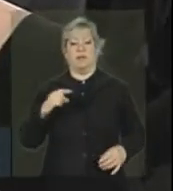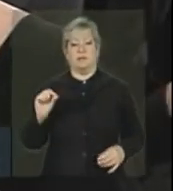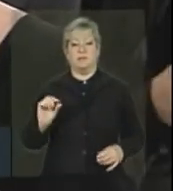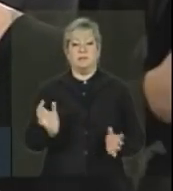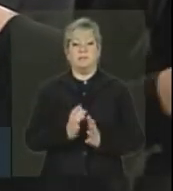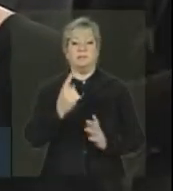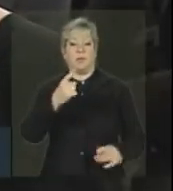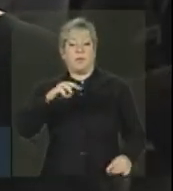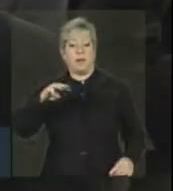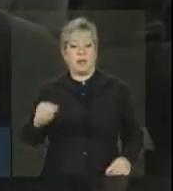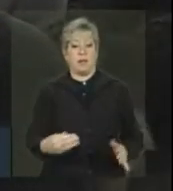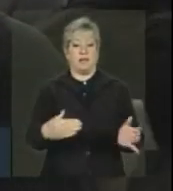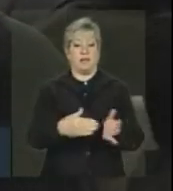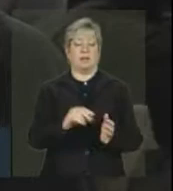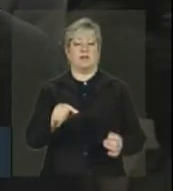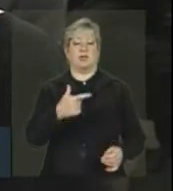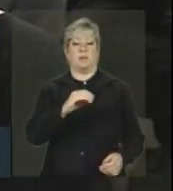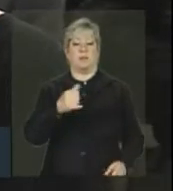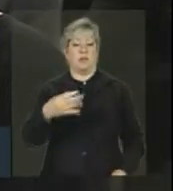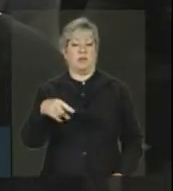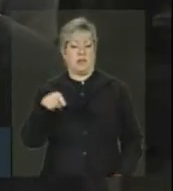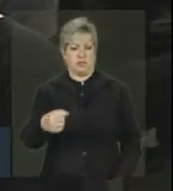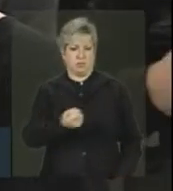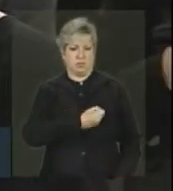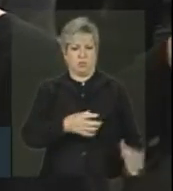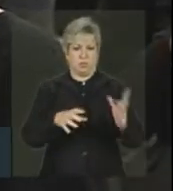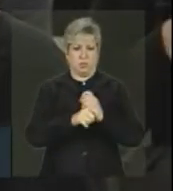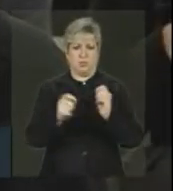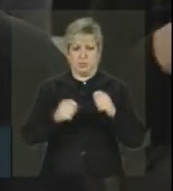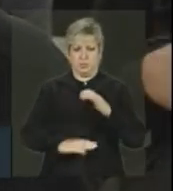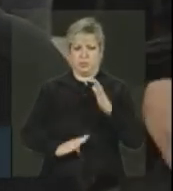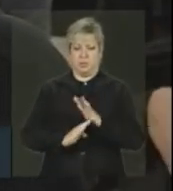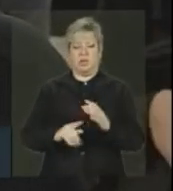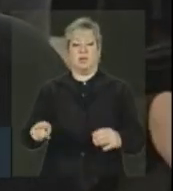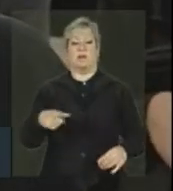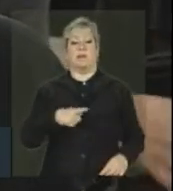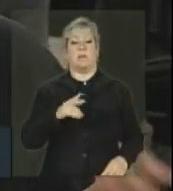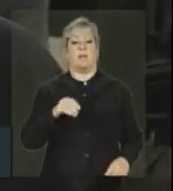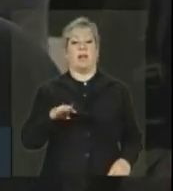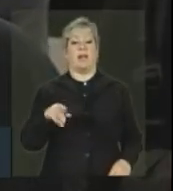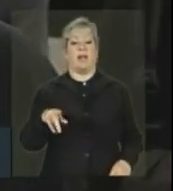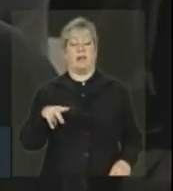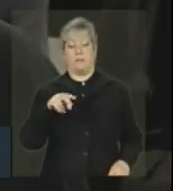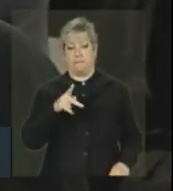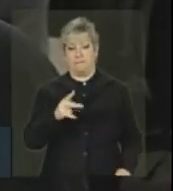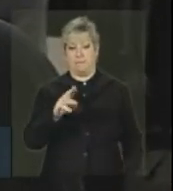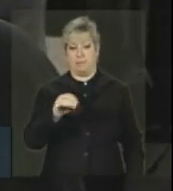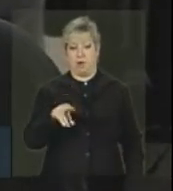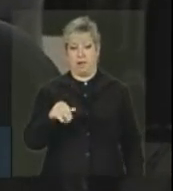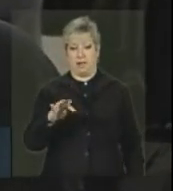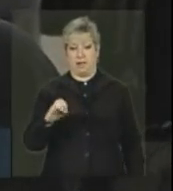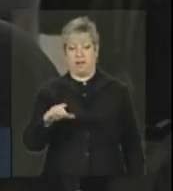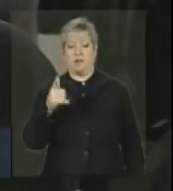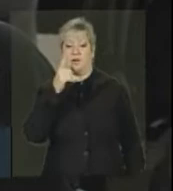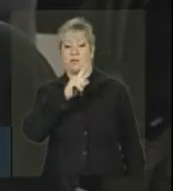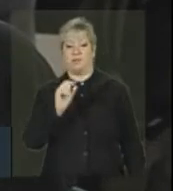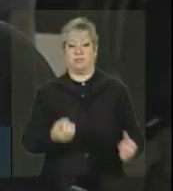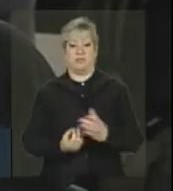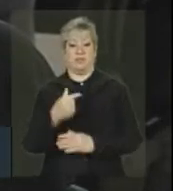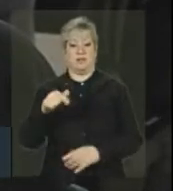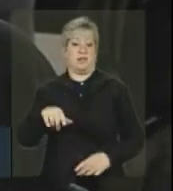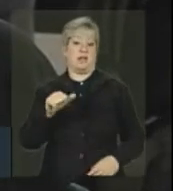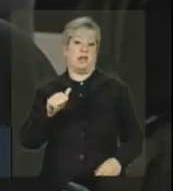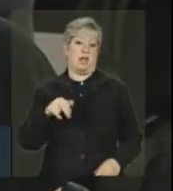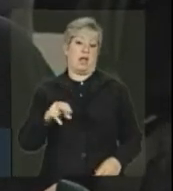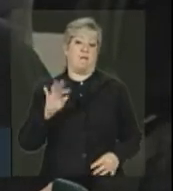de 1 milhão até 2014. Esse número é alcançável, já que o Pronatec foi lançado no fim deste ano? E um segundo ponto é saber quais são as metas do